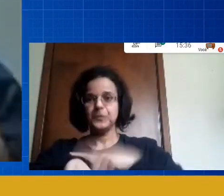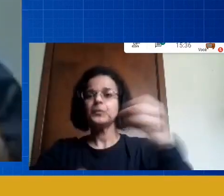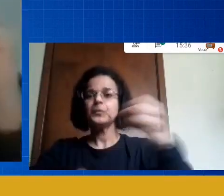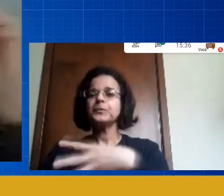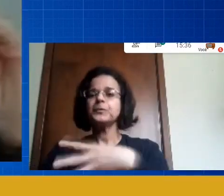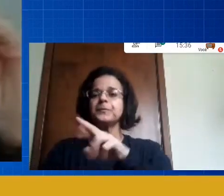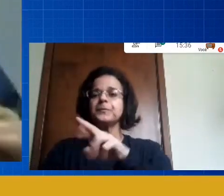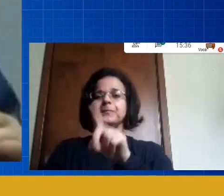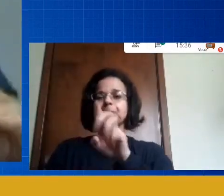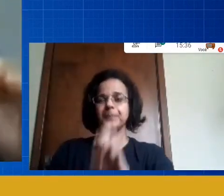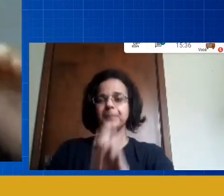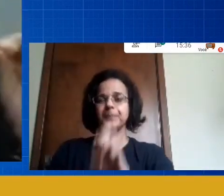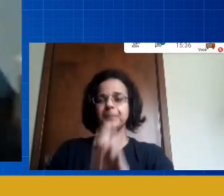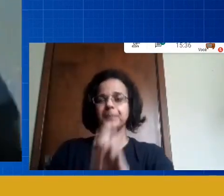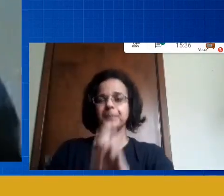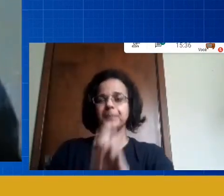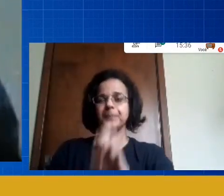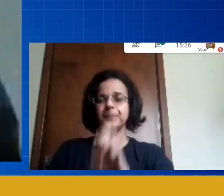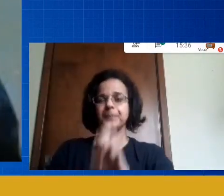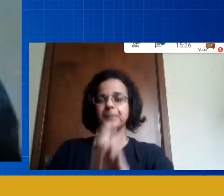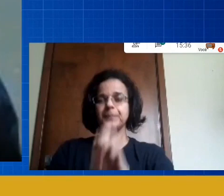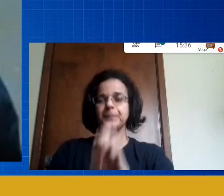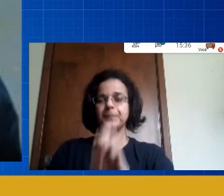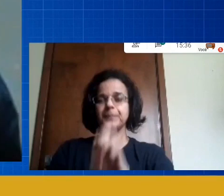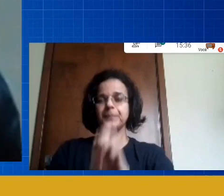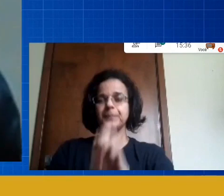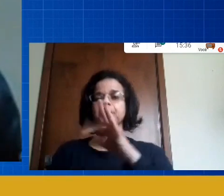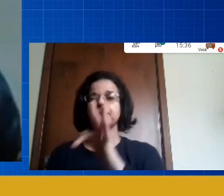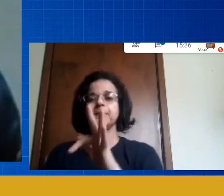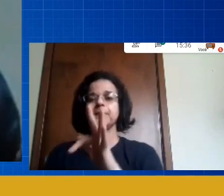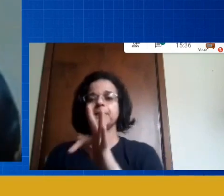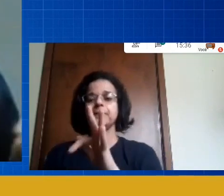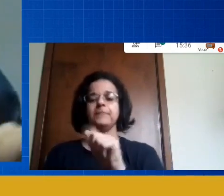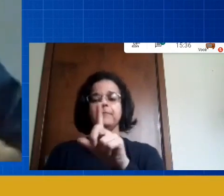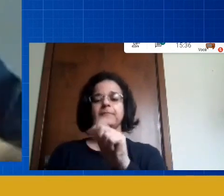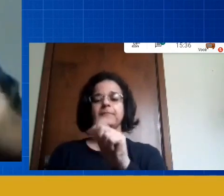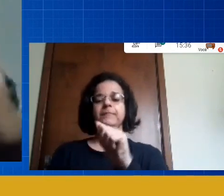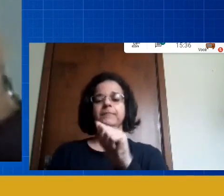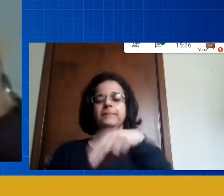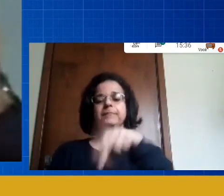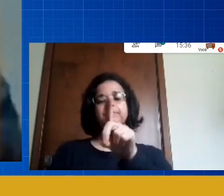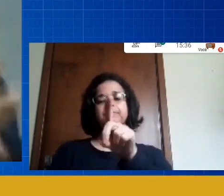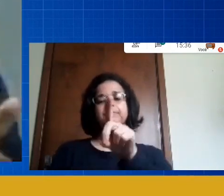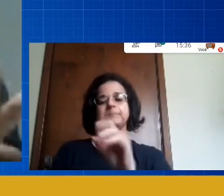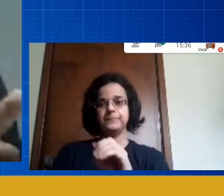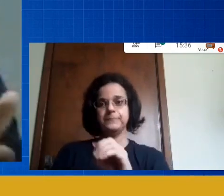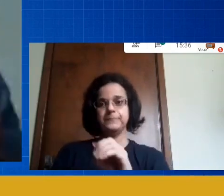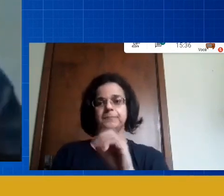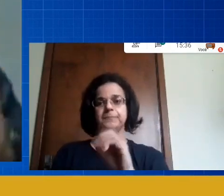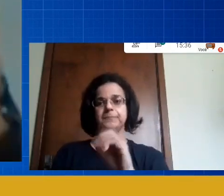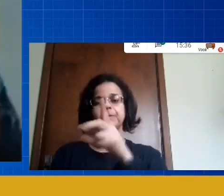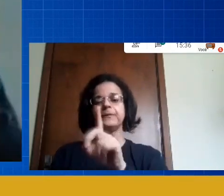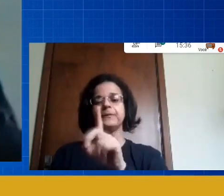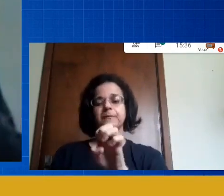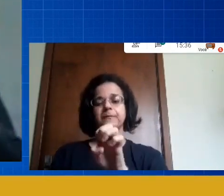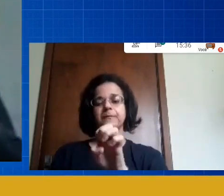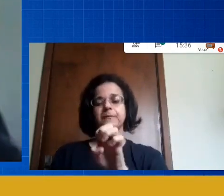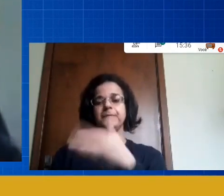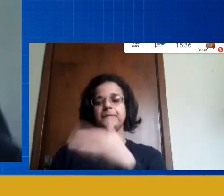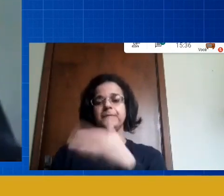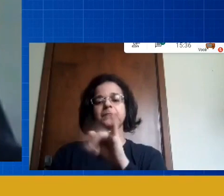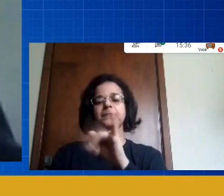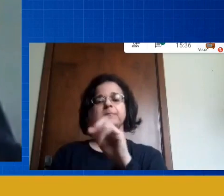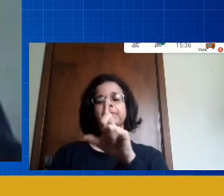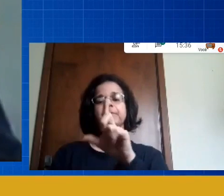chamado falando de filhos é na verdade um local para as